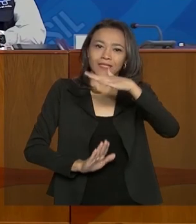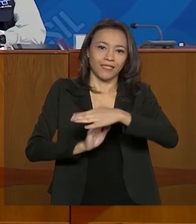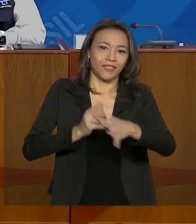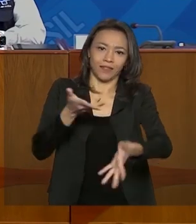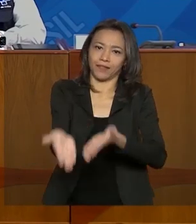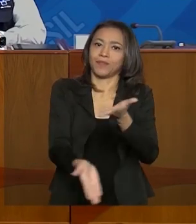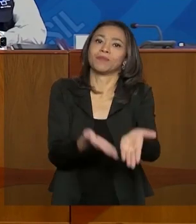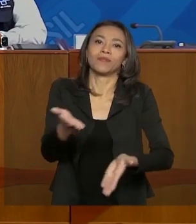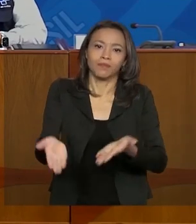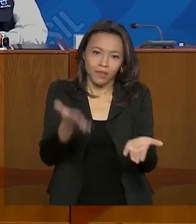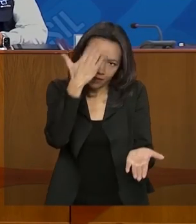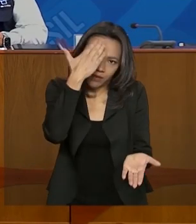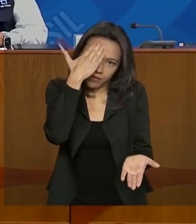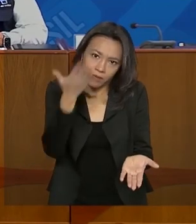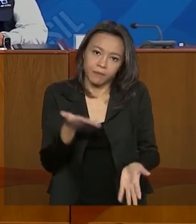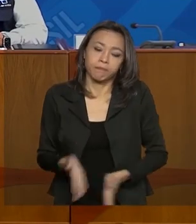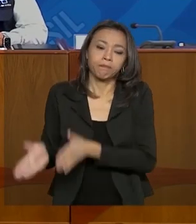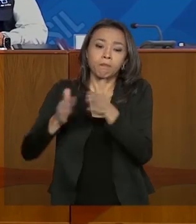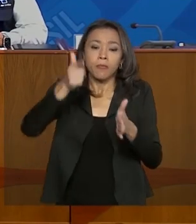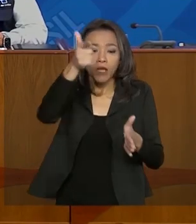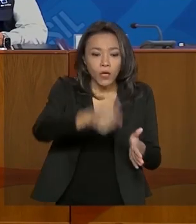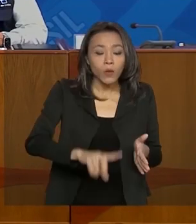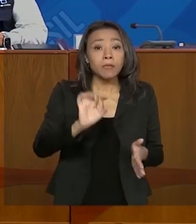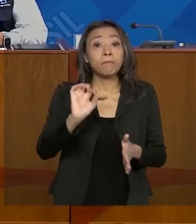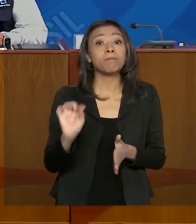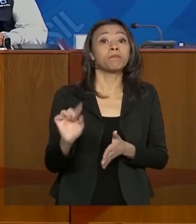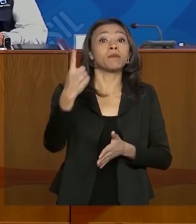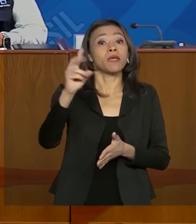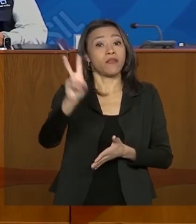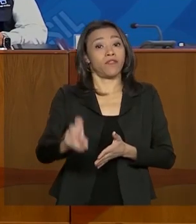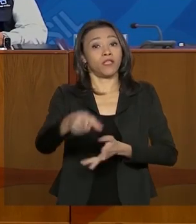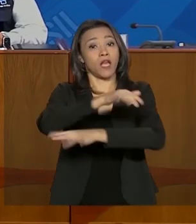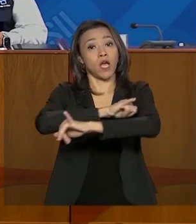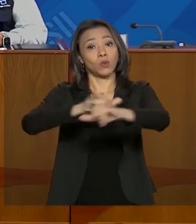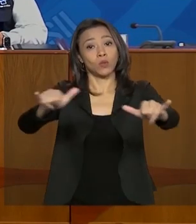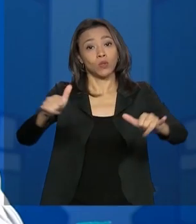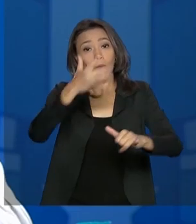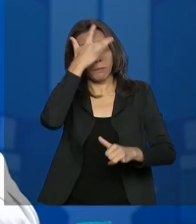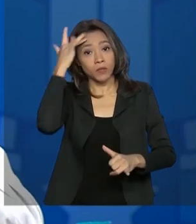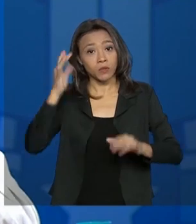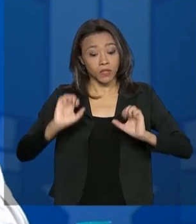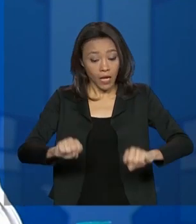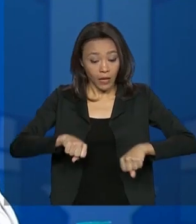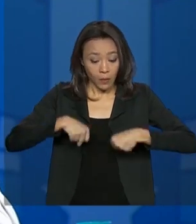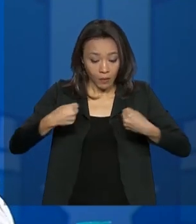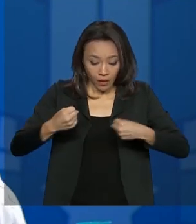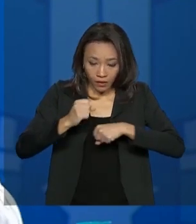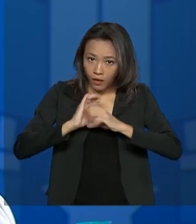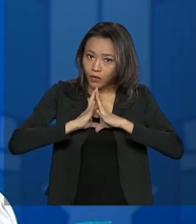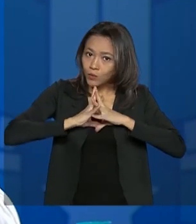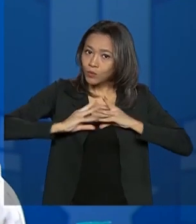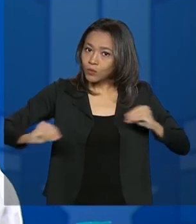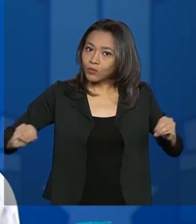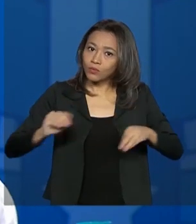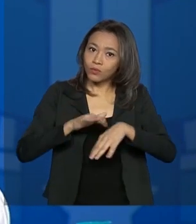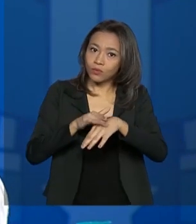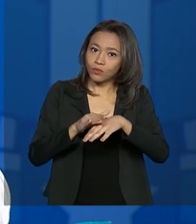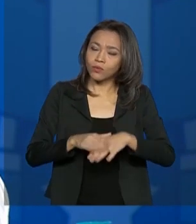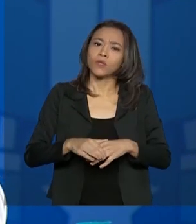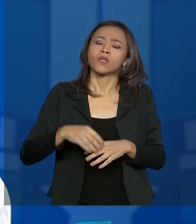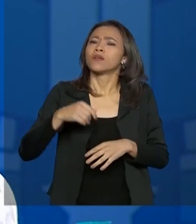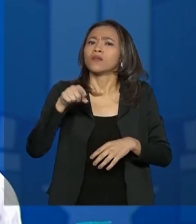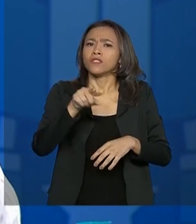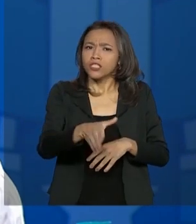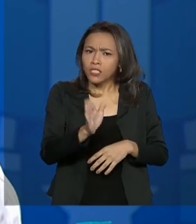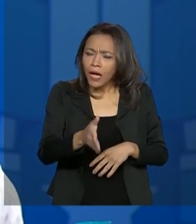Ministério informou pela primeira vez o número de pacientes recuperados da Covid-19. Dos 25.262